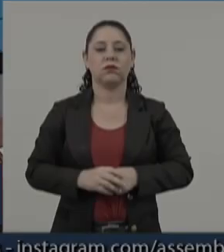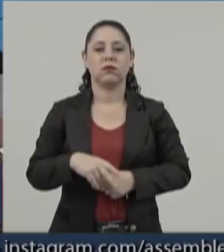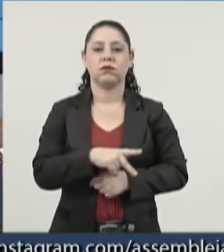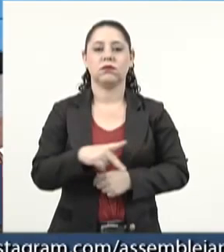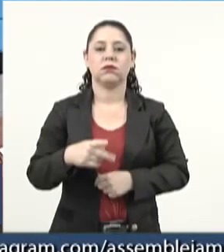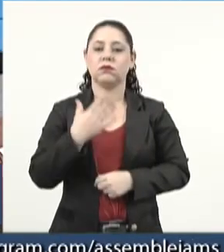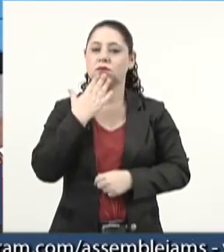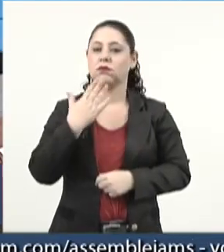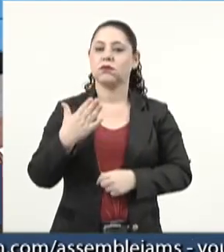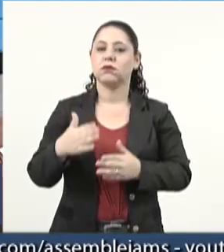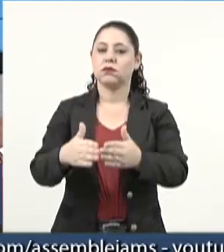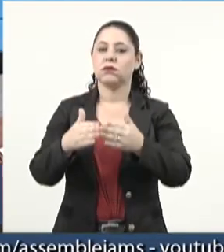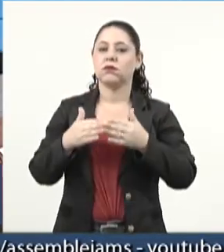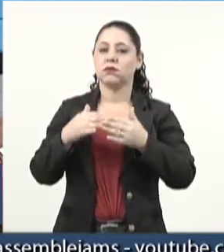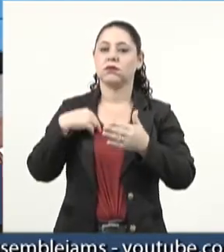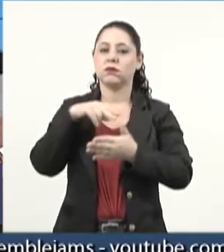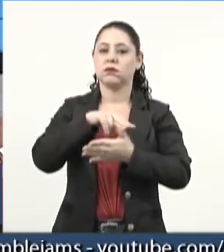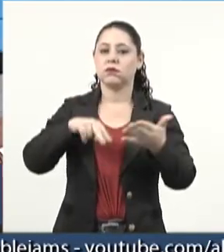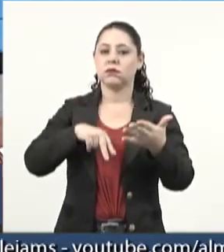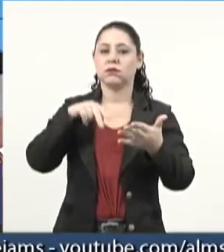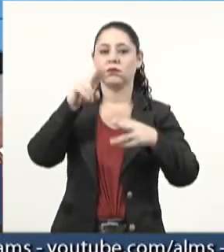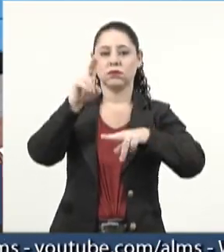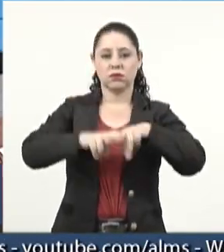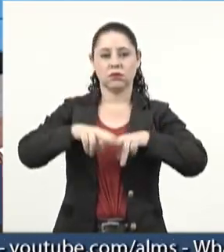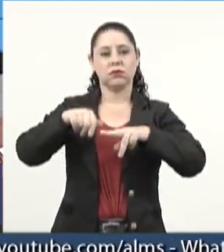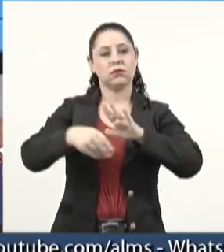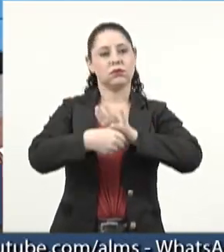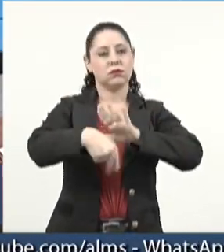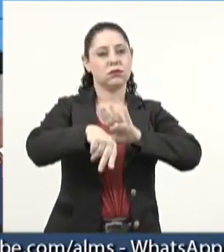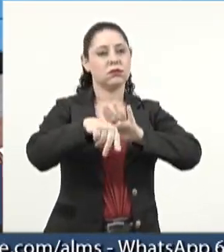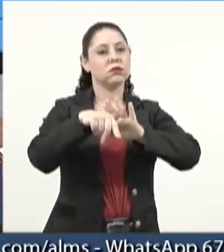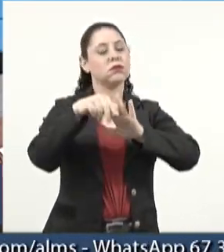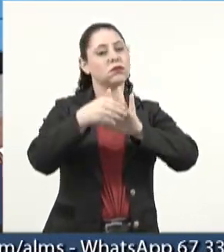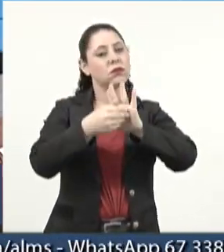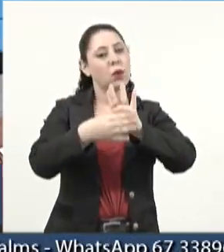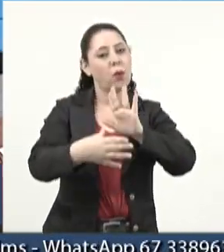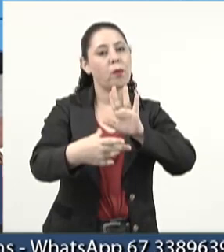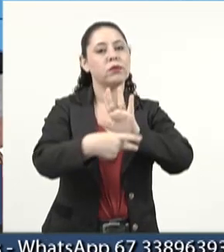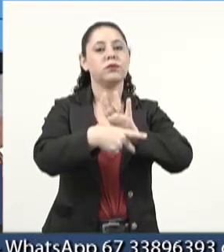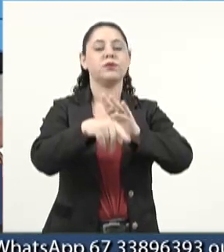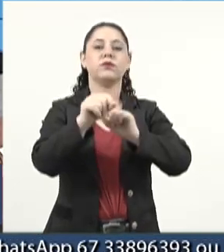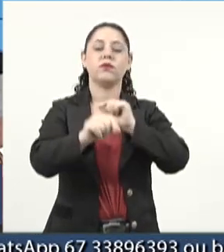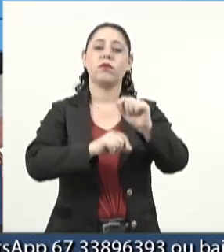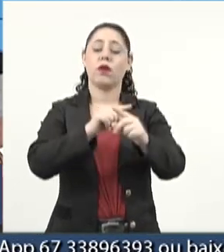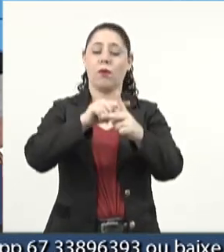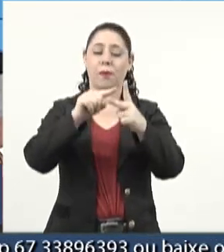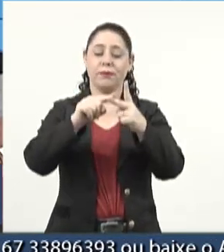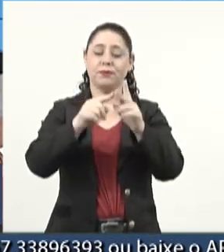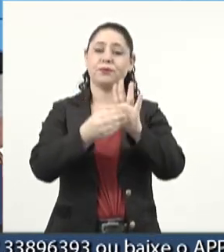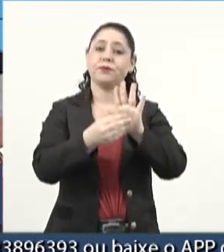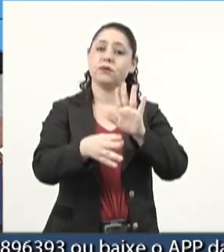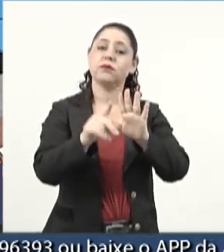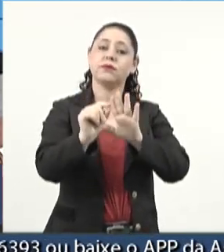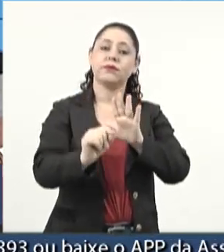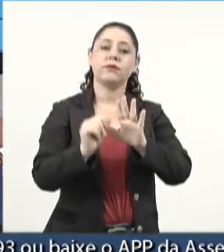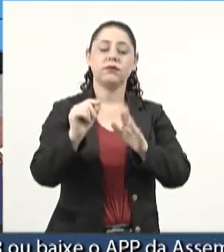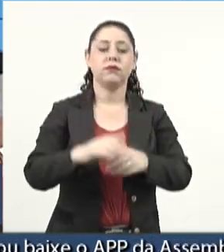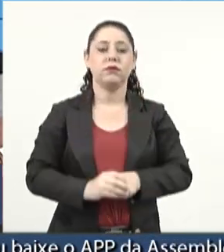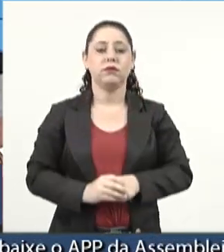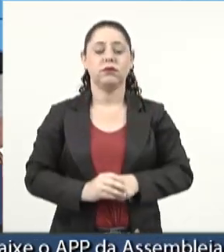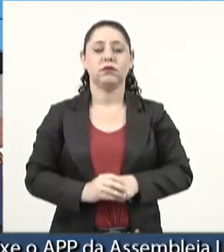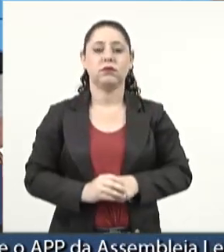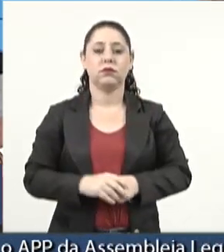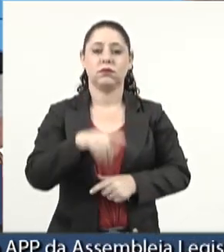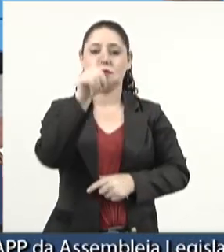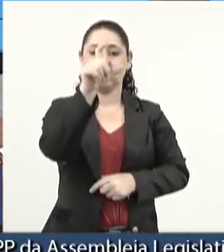Presidente, vou pedir licença para fazer a leitura de duas indicações aqui da mesa. As duas indicações são